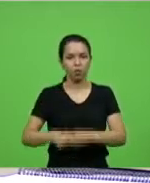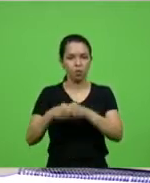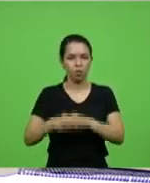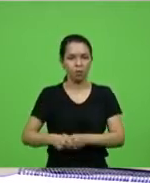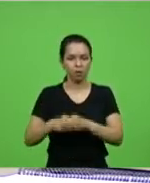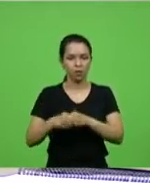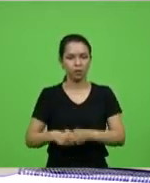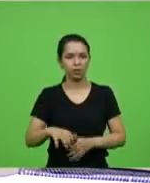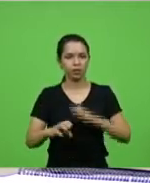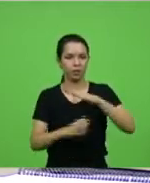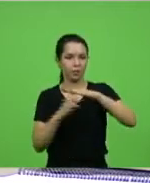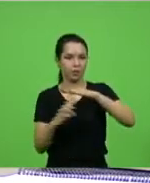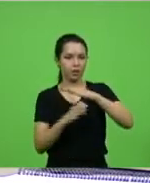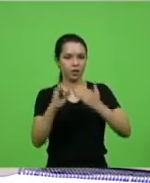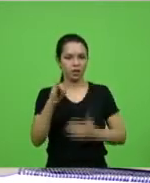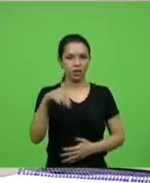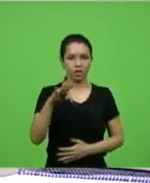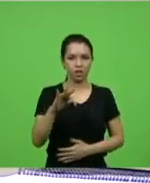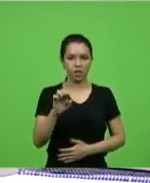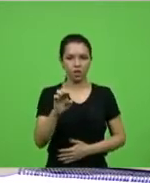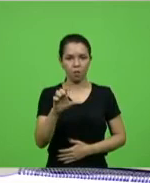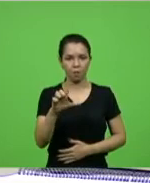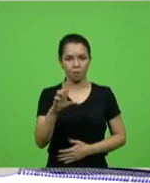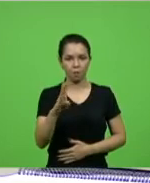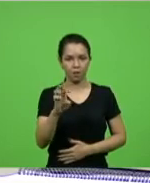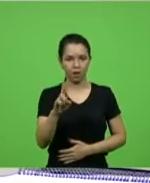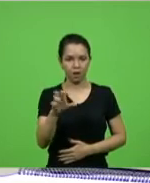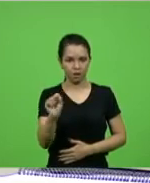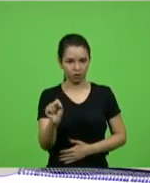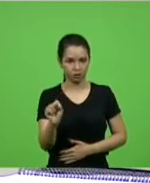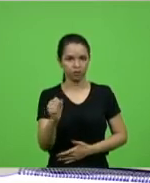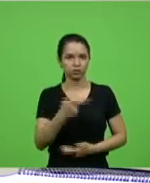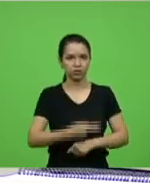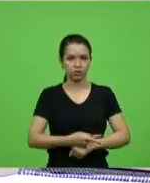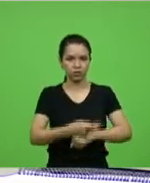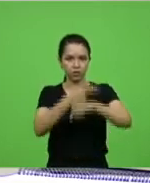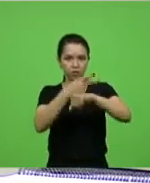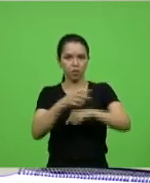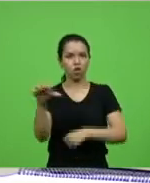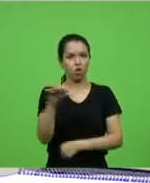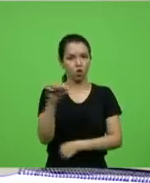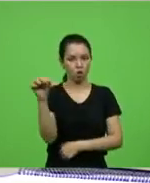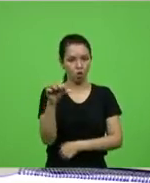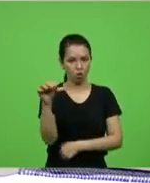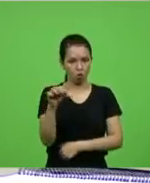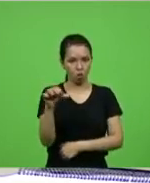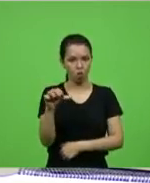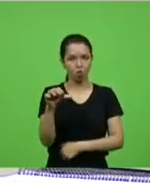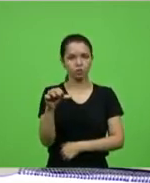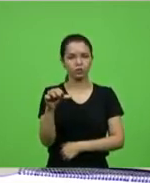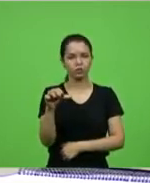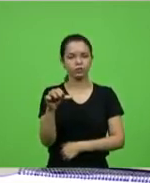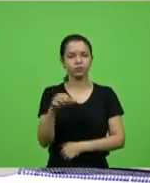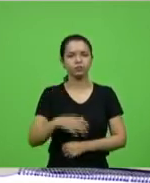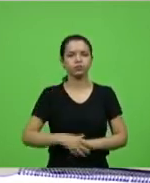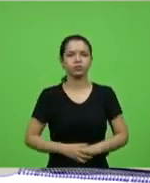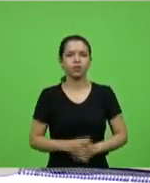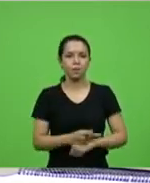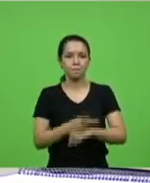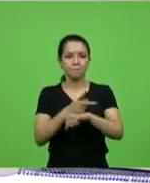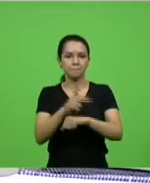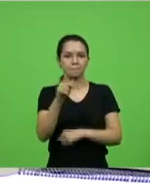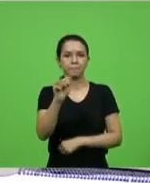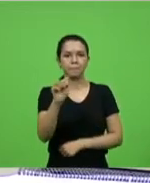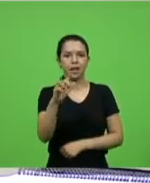a empresa Interobras por ter sido premiada na nona edição do prêmio Palace York.